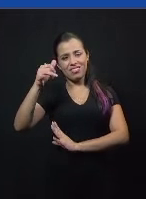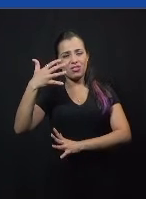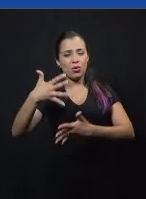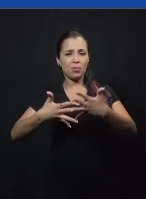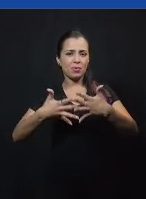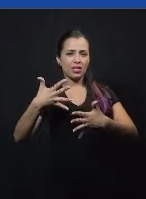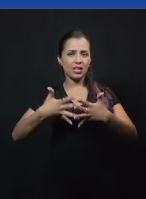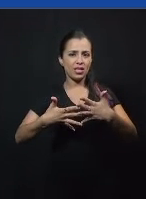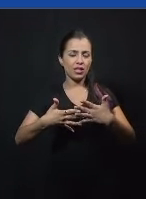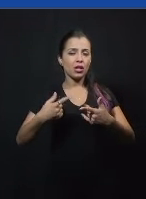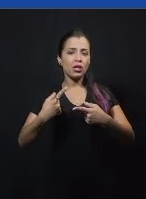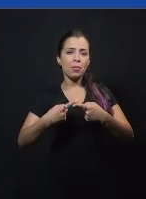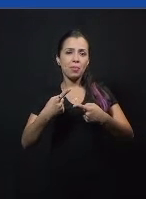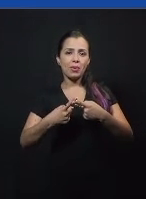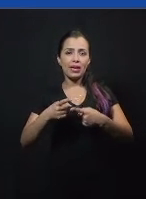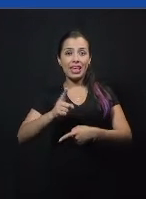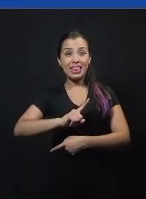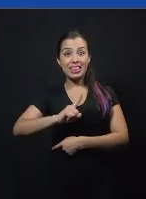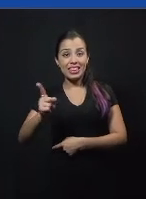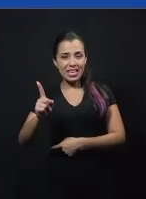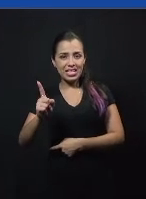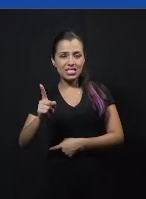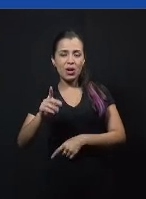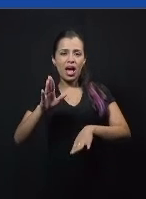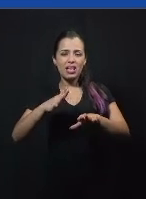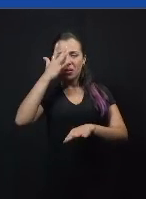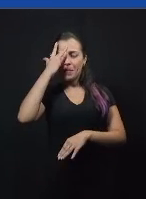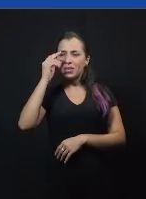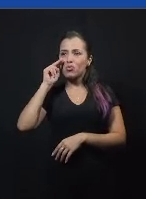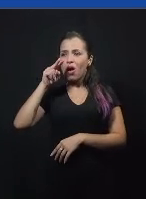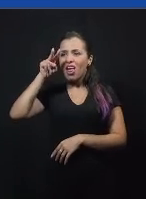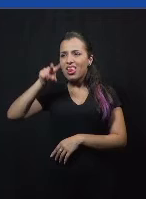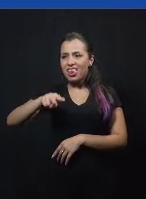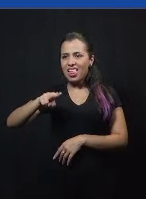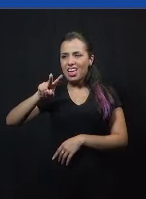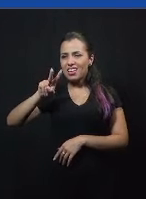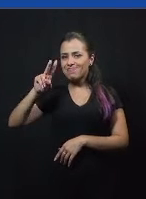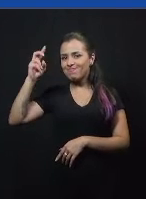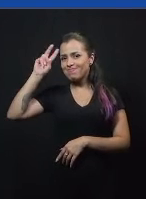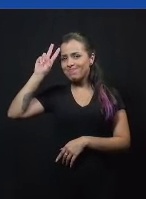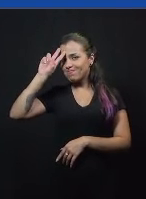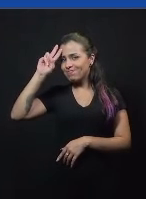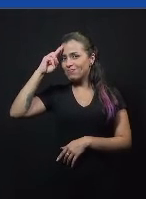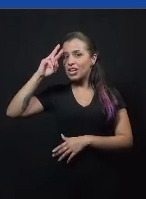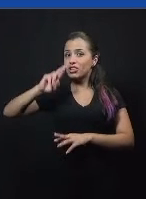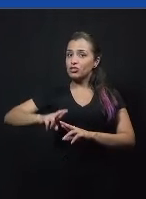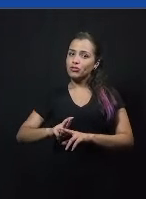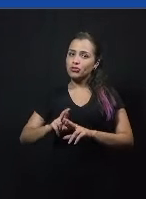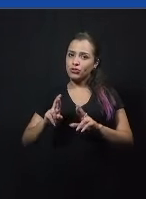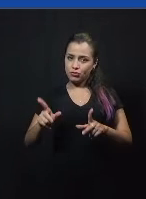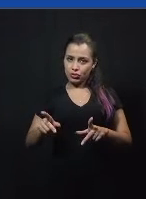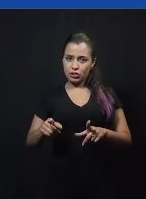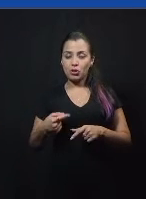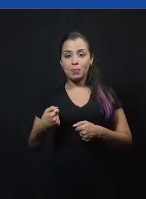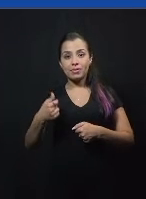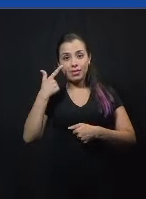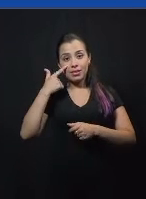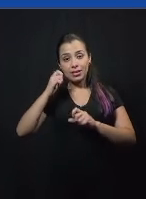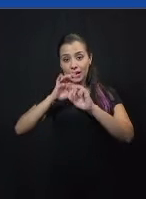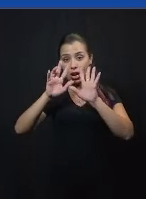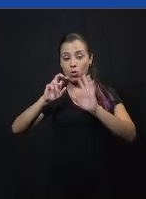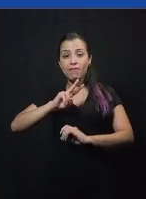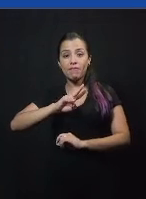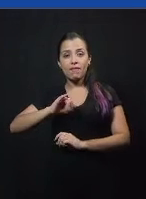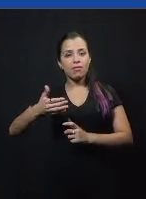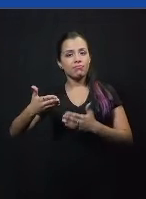como negação, ela pode se tornar um pouco mais imprecisa, e quando ela é uma afirmação, ela se torna mais clara e mais precisa para quem vai debater. E um terceiro